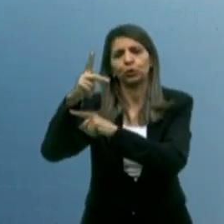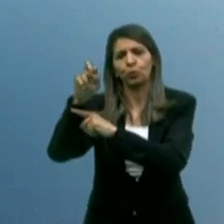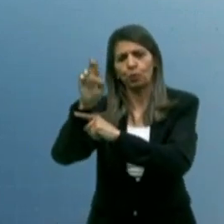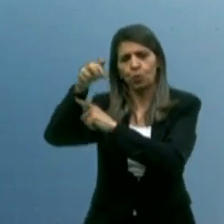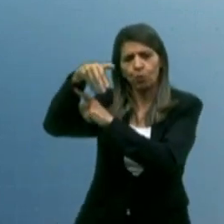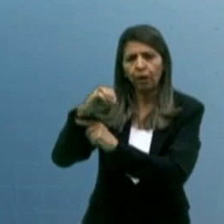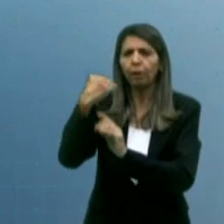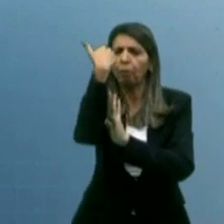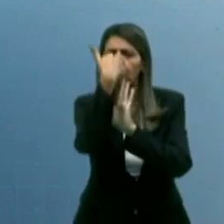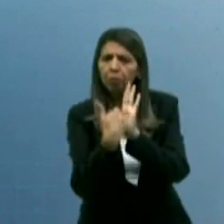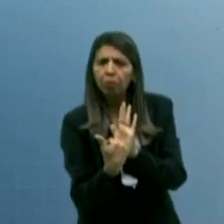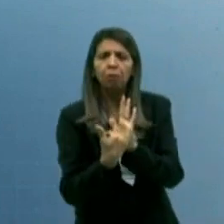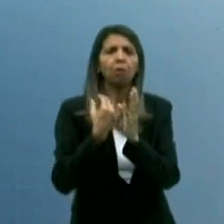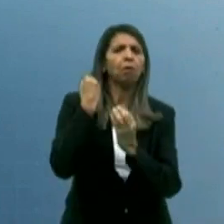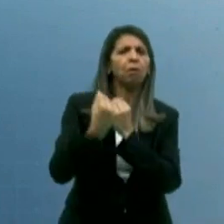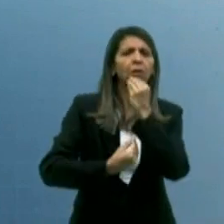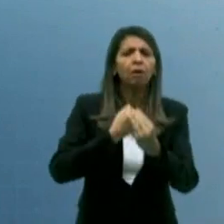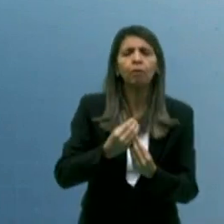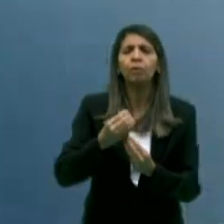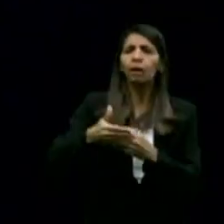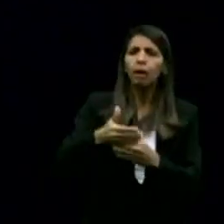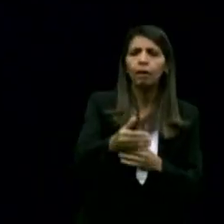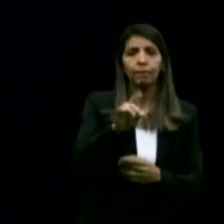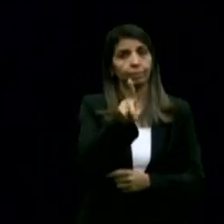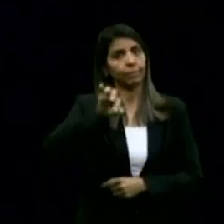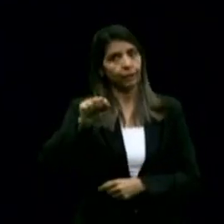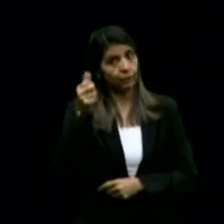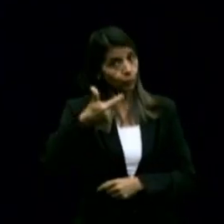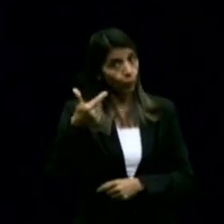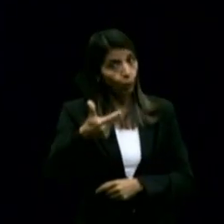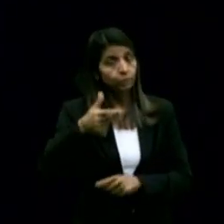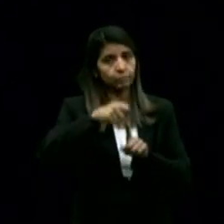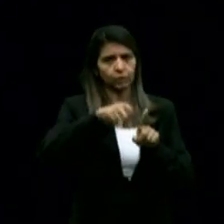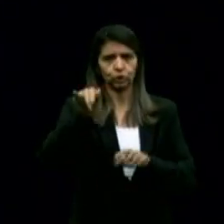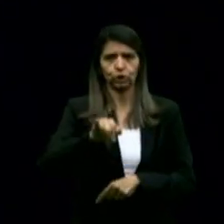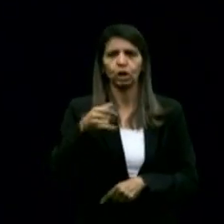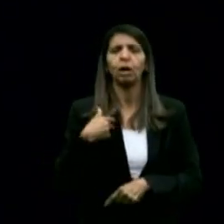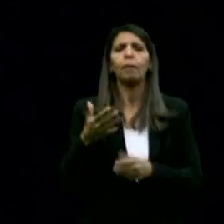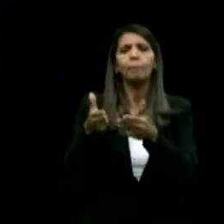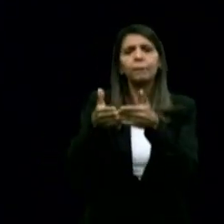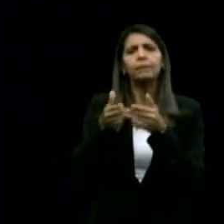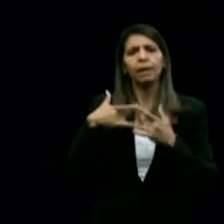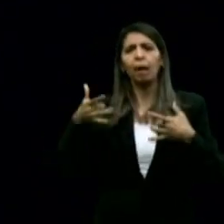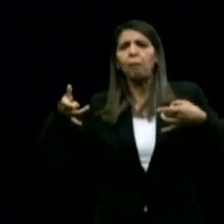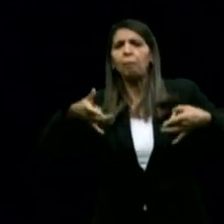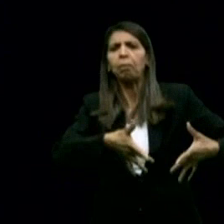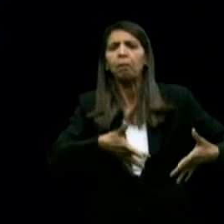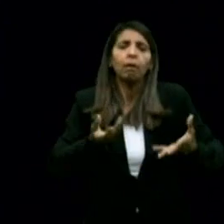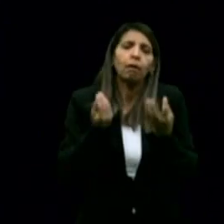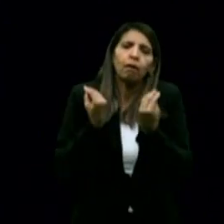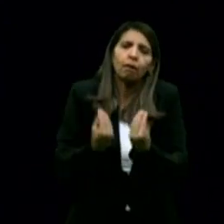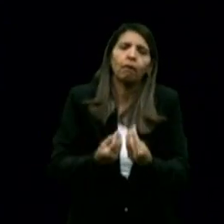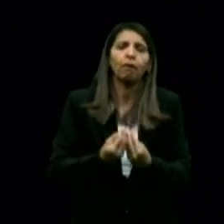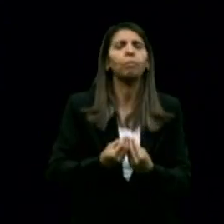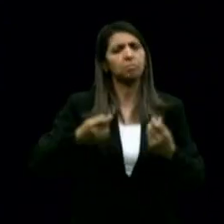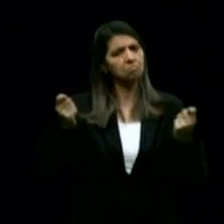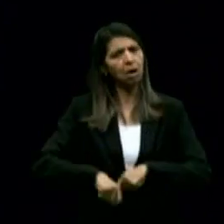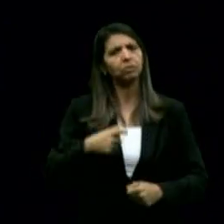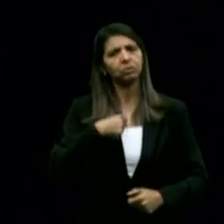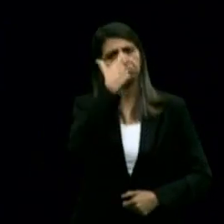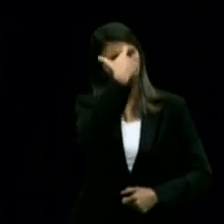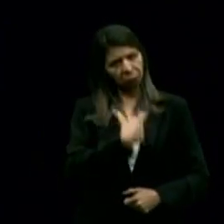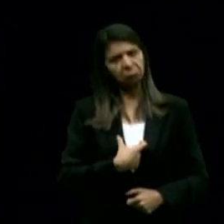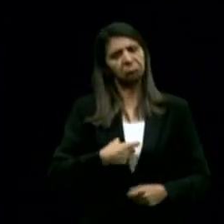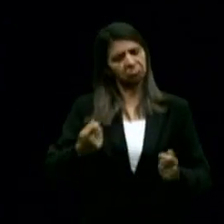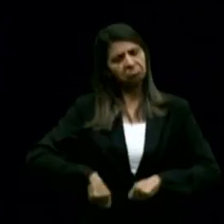do imposto do combustível, dia 2 de janeiro eu vou pedir desistência do governo, porque eu vou ser o governador que vou inverter